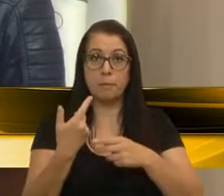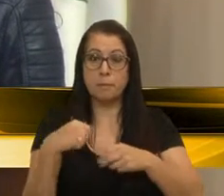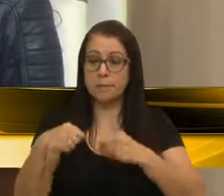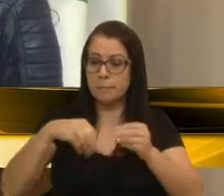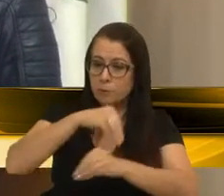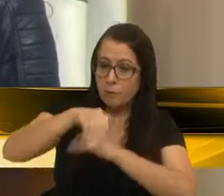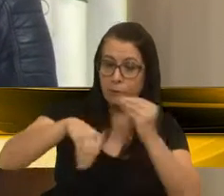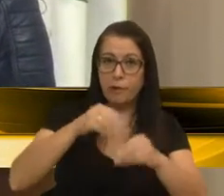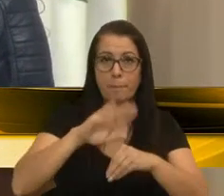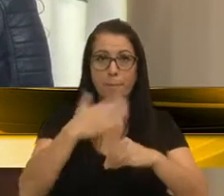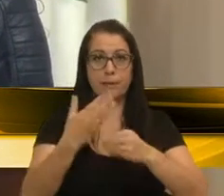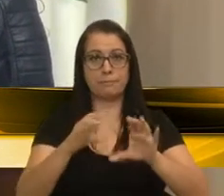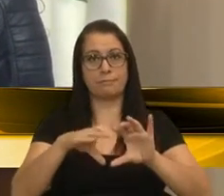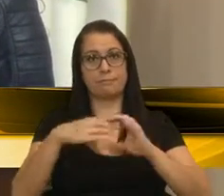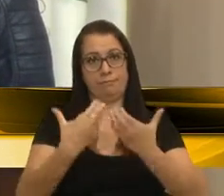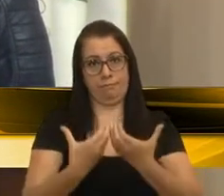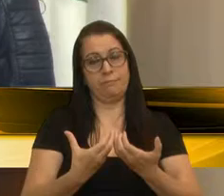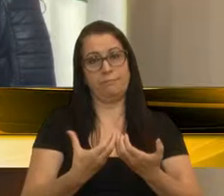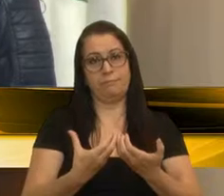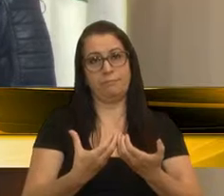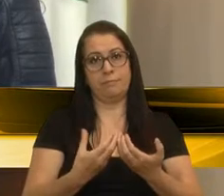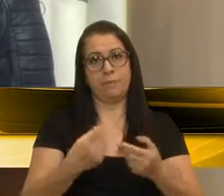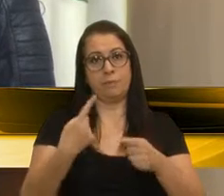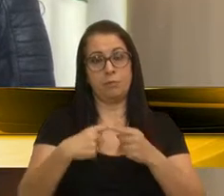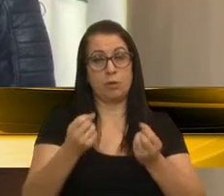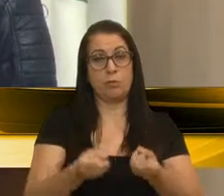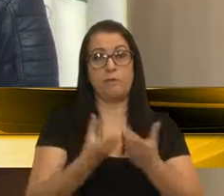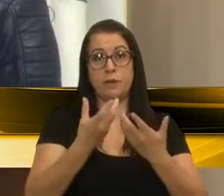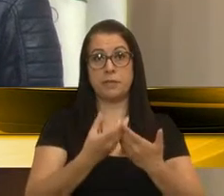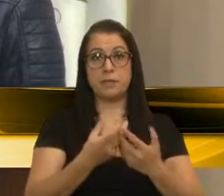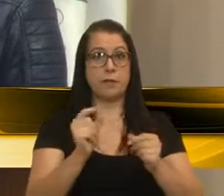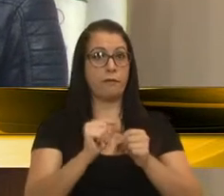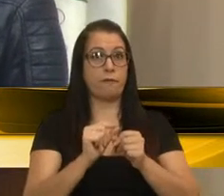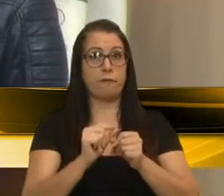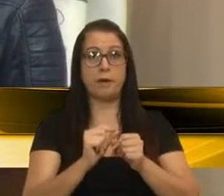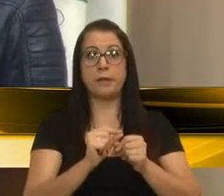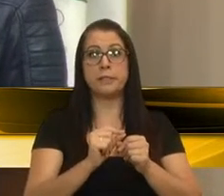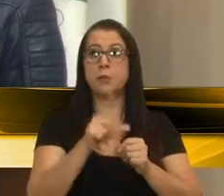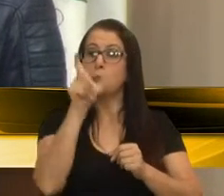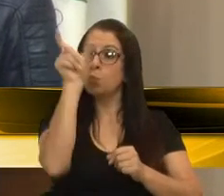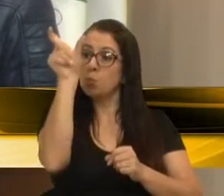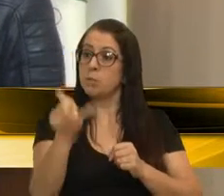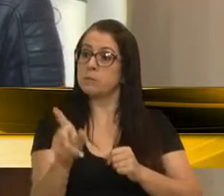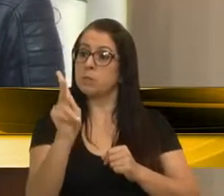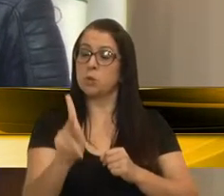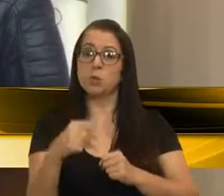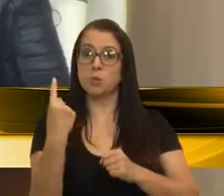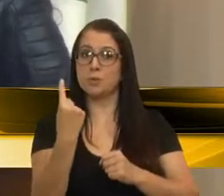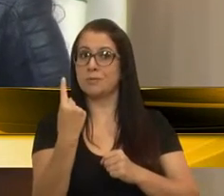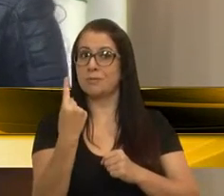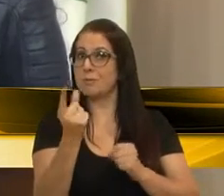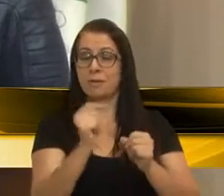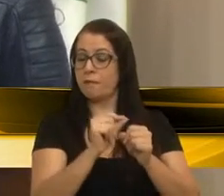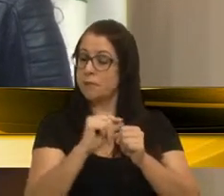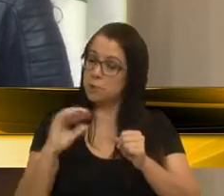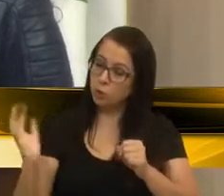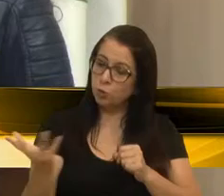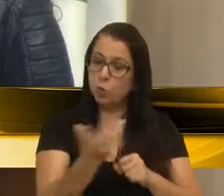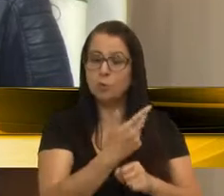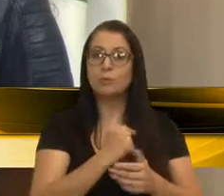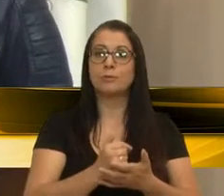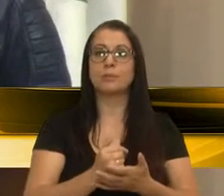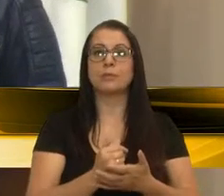envolver mais a comunidade, porque uma festa não se faz na figura de uma pessoa, ela se faz num todo.